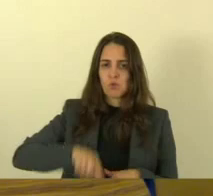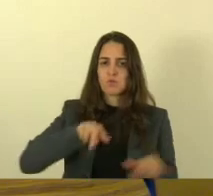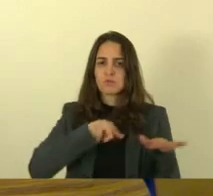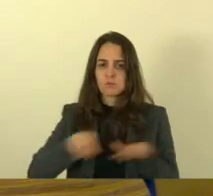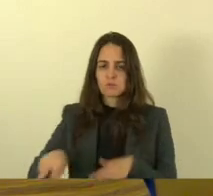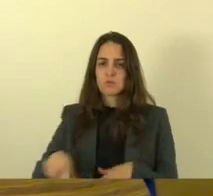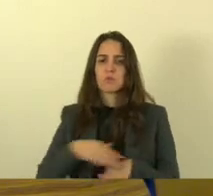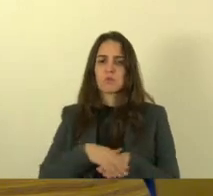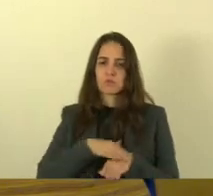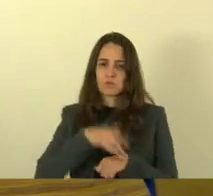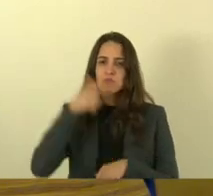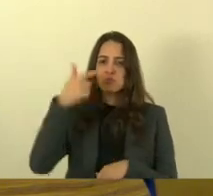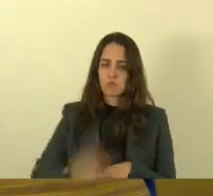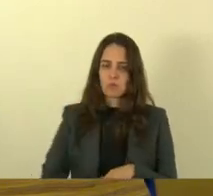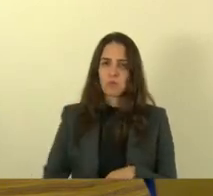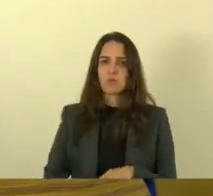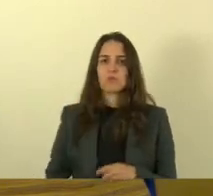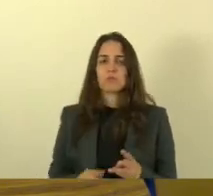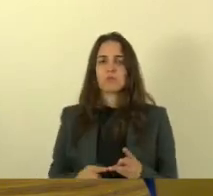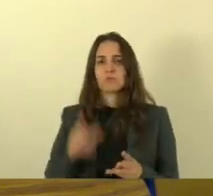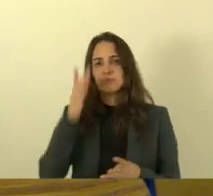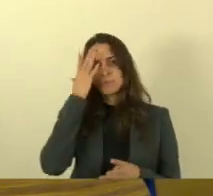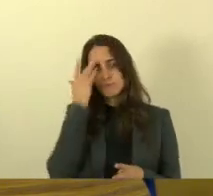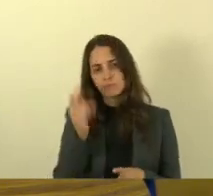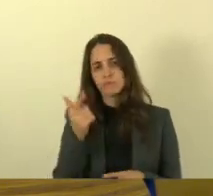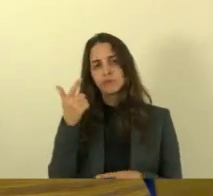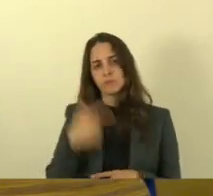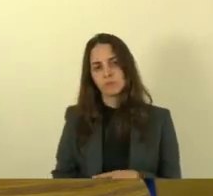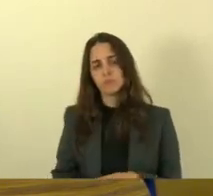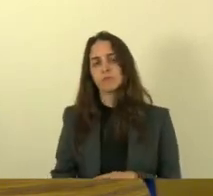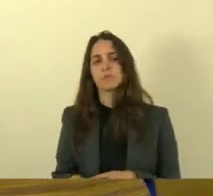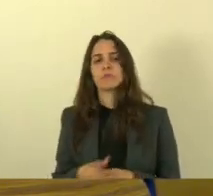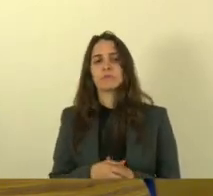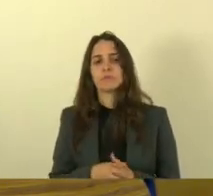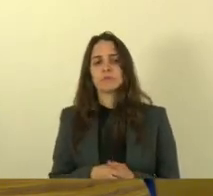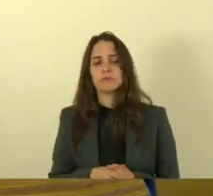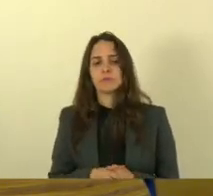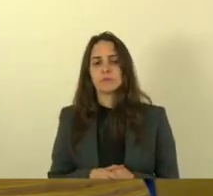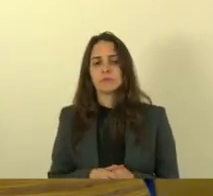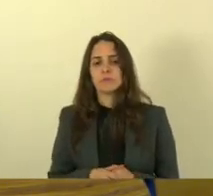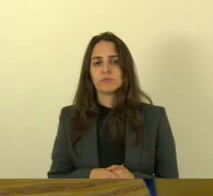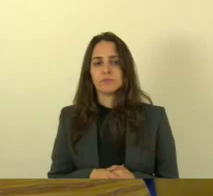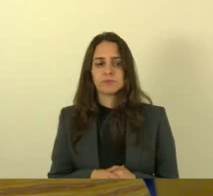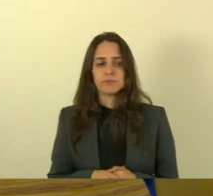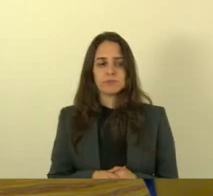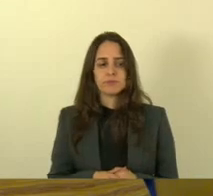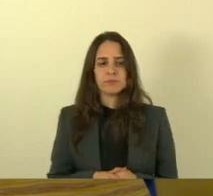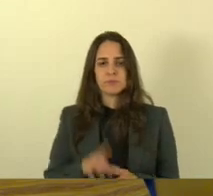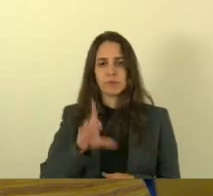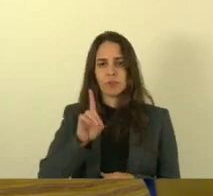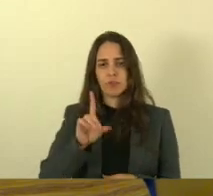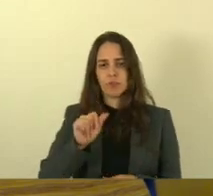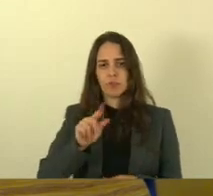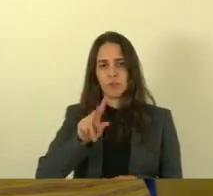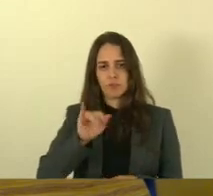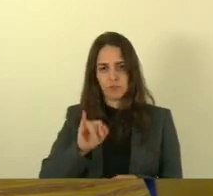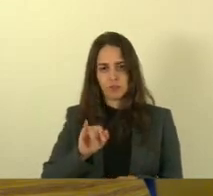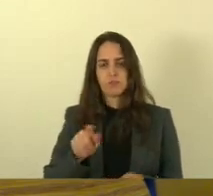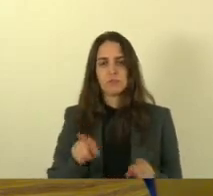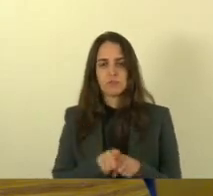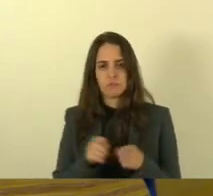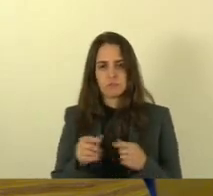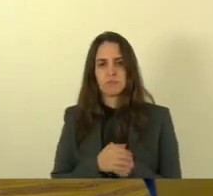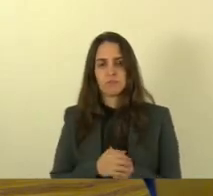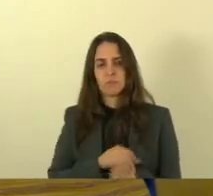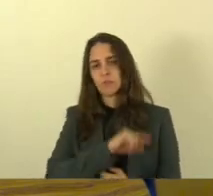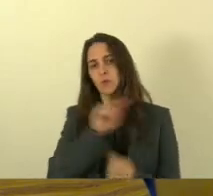amanhã conforme ele disse vamos estar com o Danilo o David Diniz com o